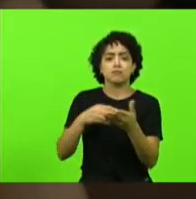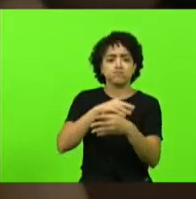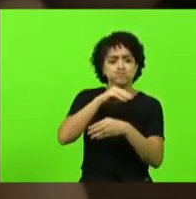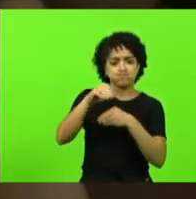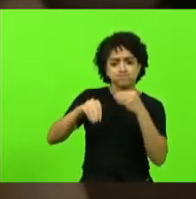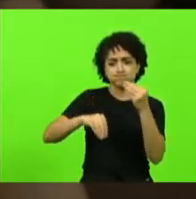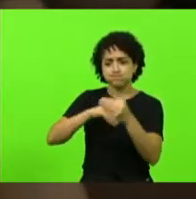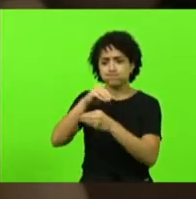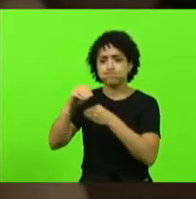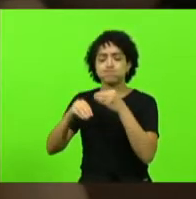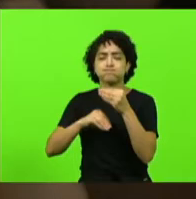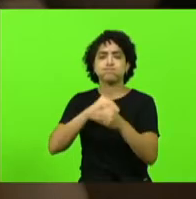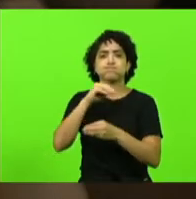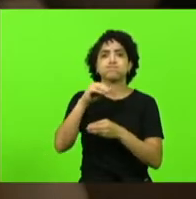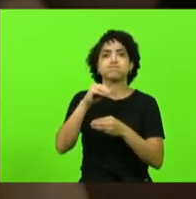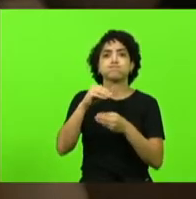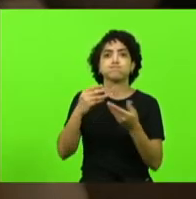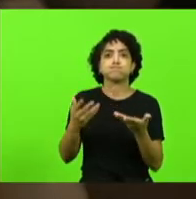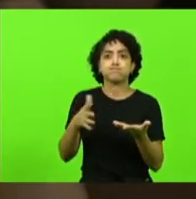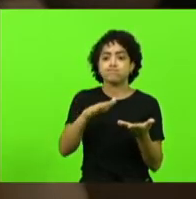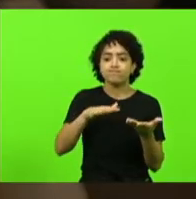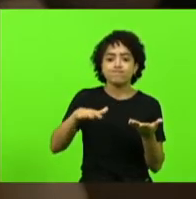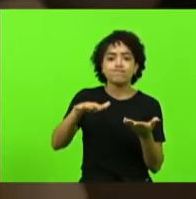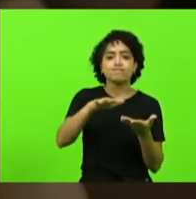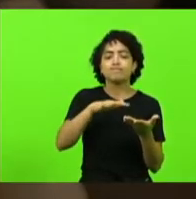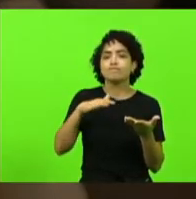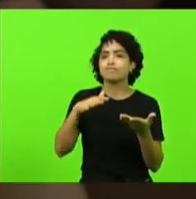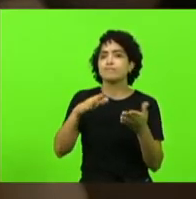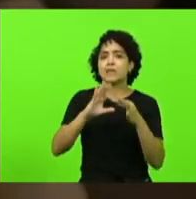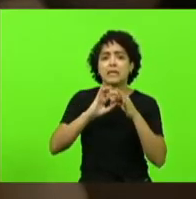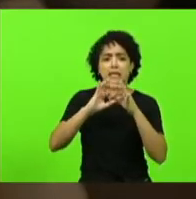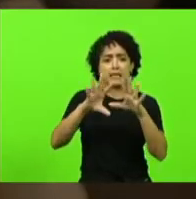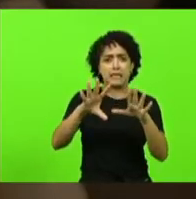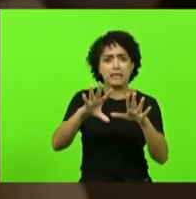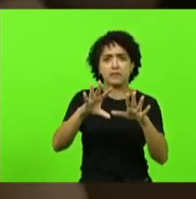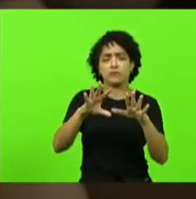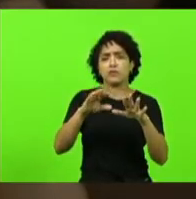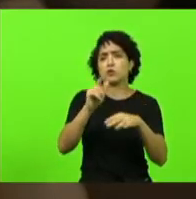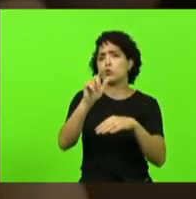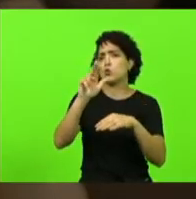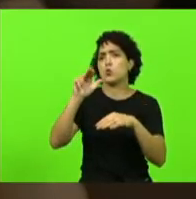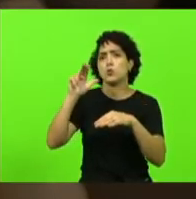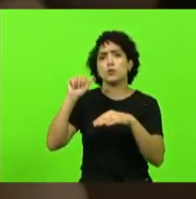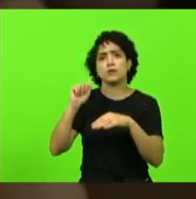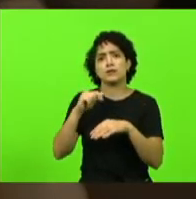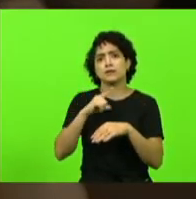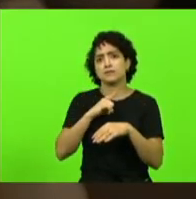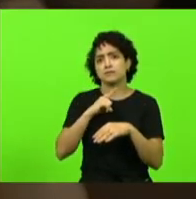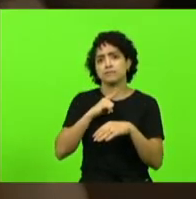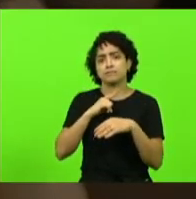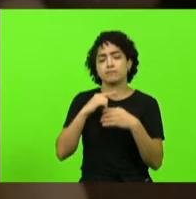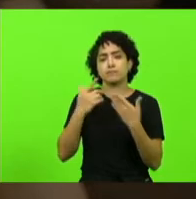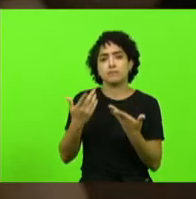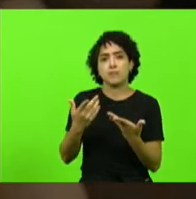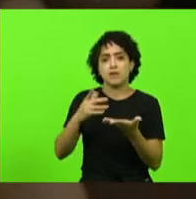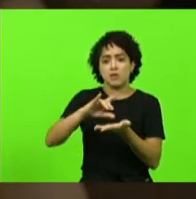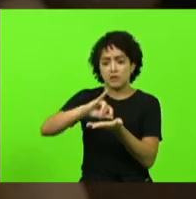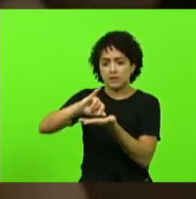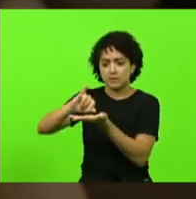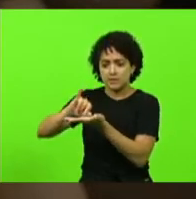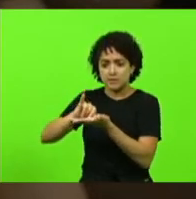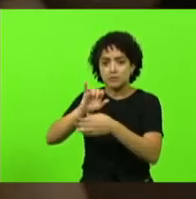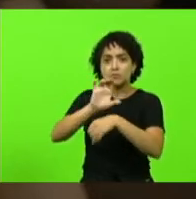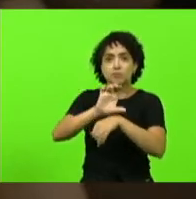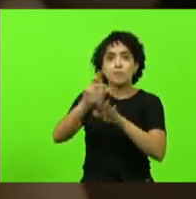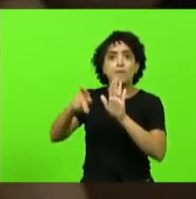proto-mercado nós não temos livre mercado de verdade nunca tivemos temos aqui um capitalismo de Estado um Estado que